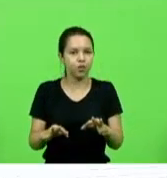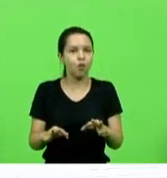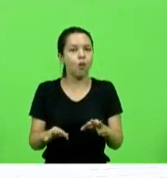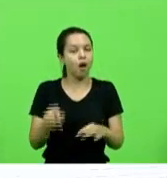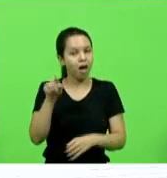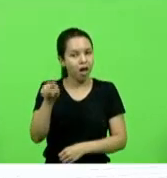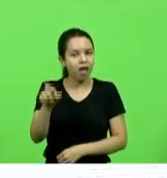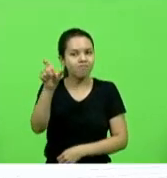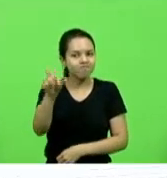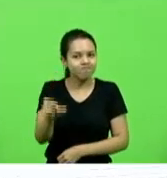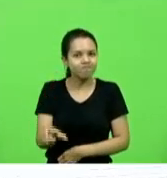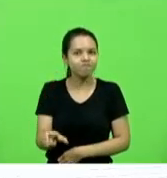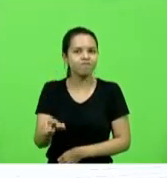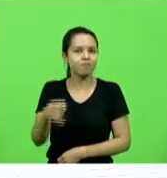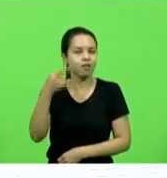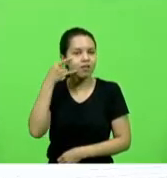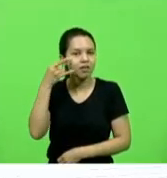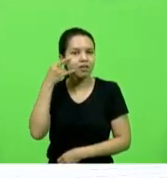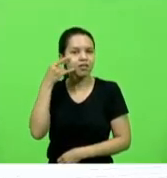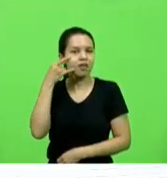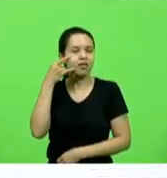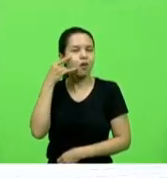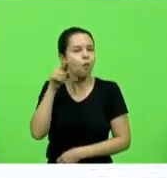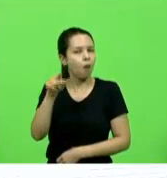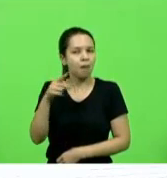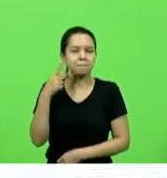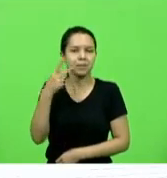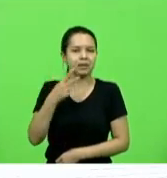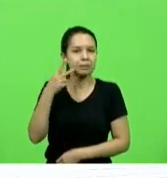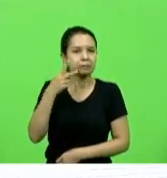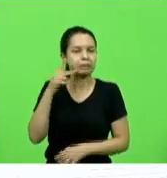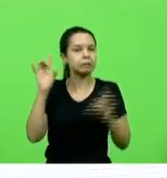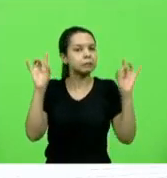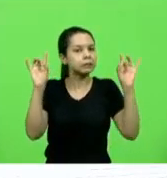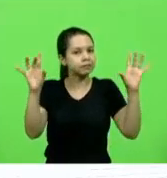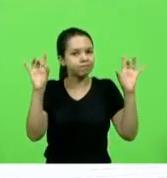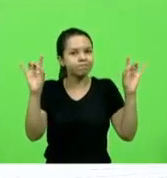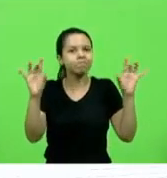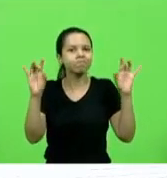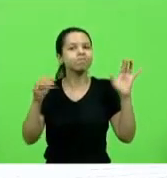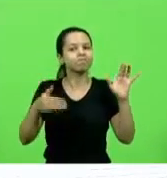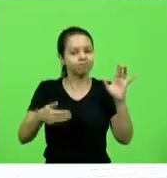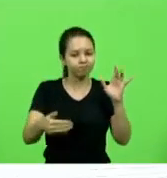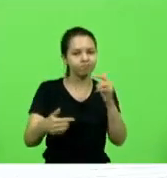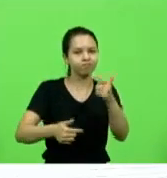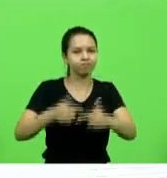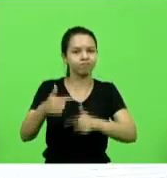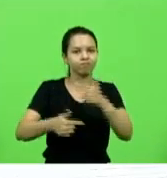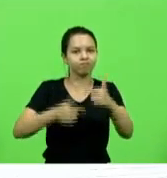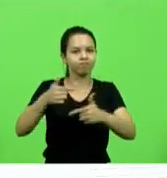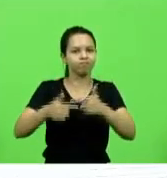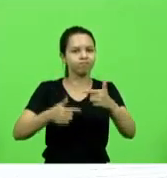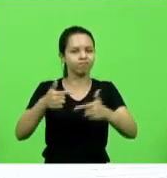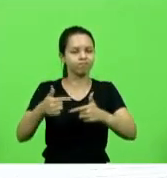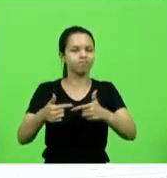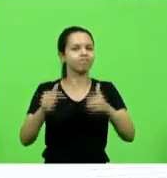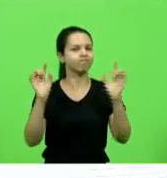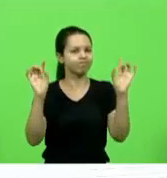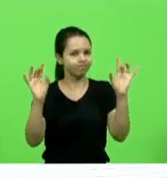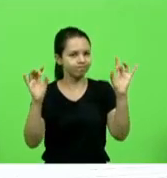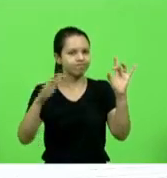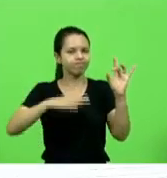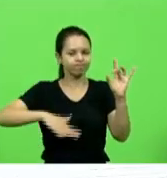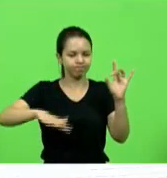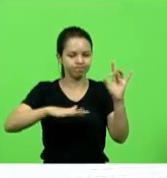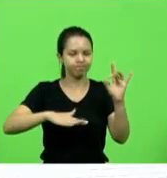Mauro de Nadal que é um excepcional parlamentar que ele fará com certeza um trabalho incrível na condução dos rumos do